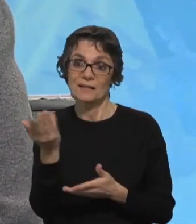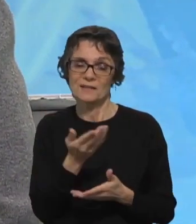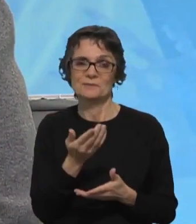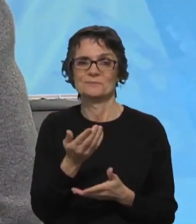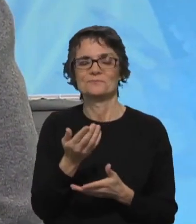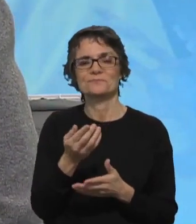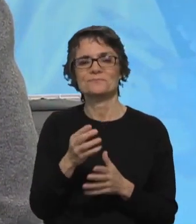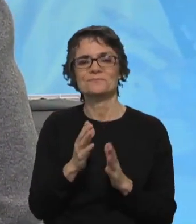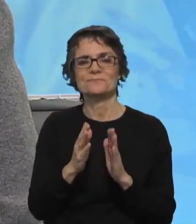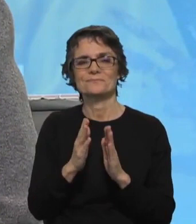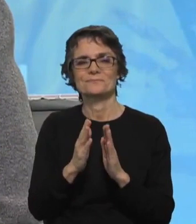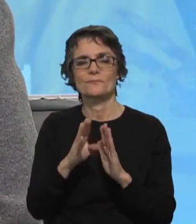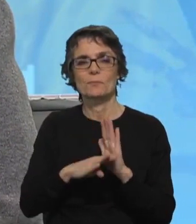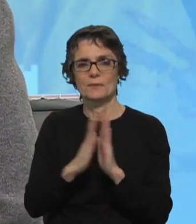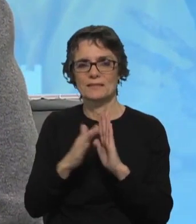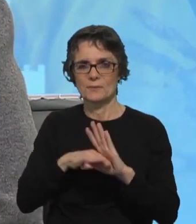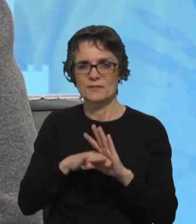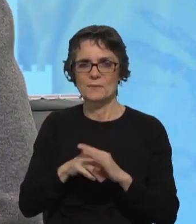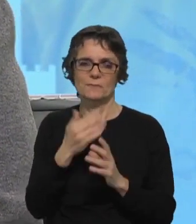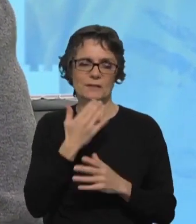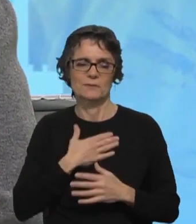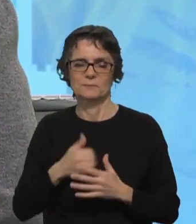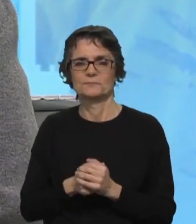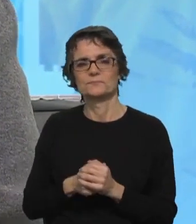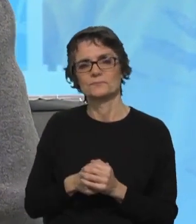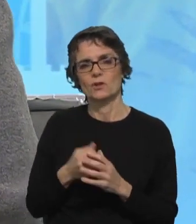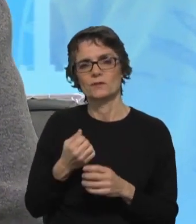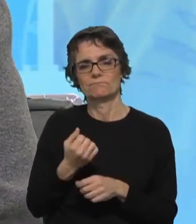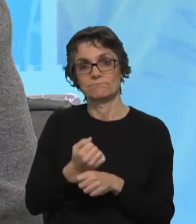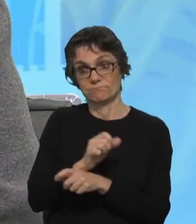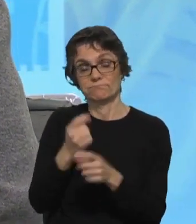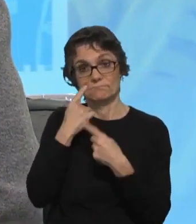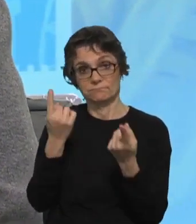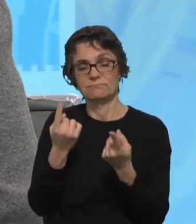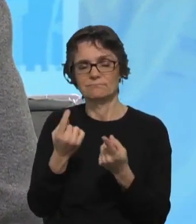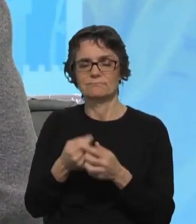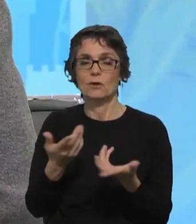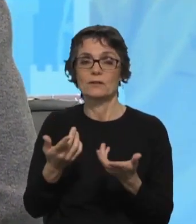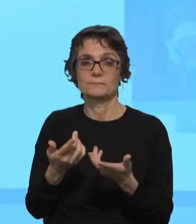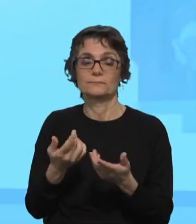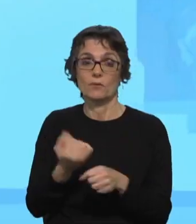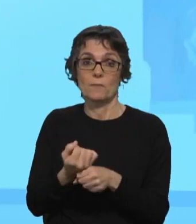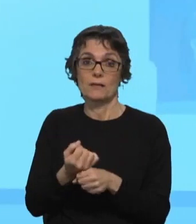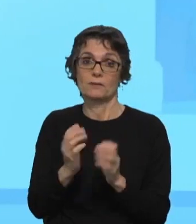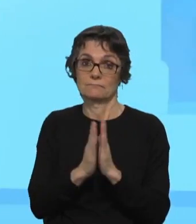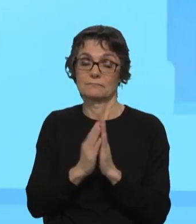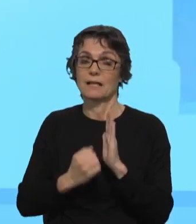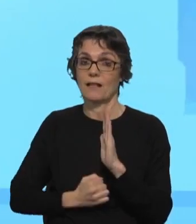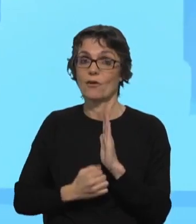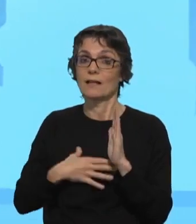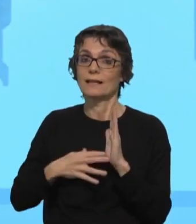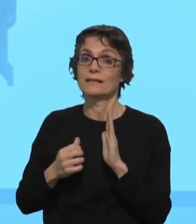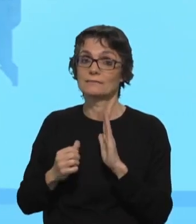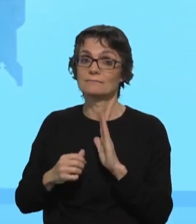estado connosco, dando conta deste trabalho que querem desenvolver. Olhamos para o trabalho que a Igreja Católica quer